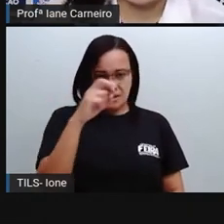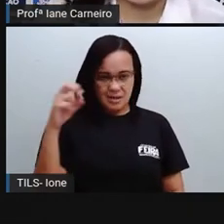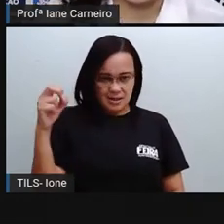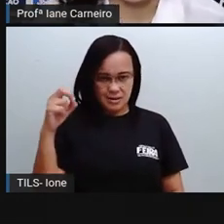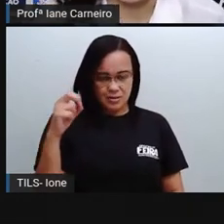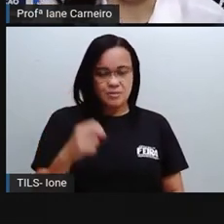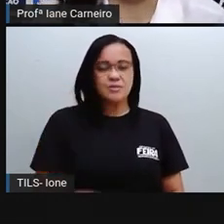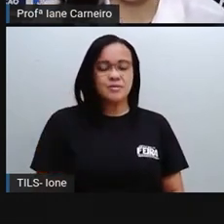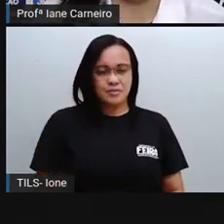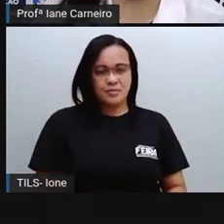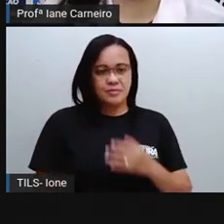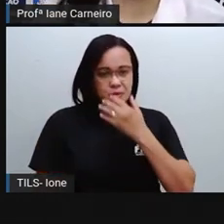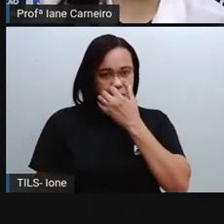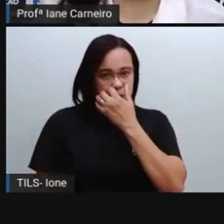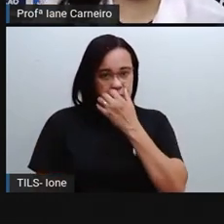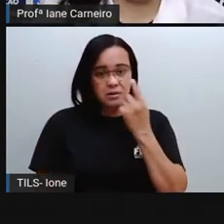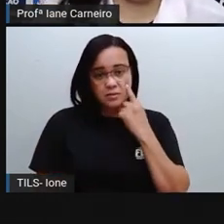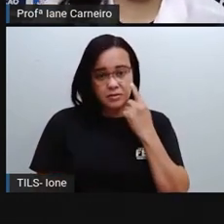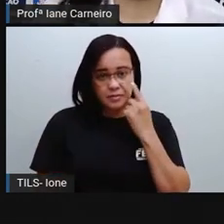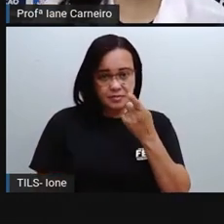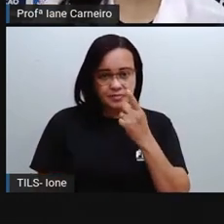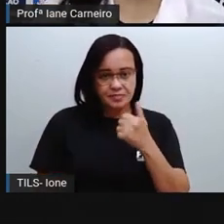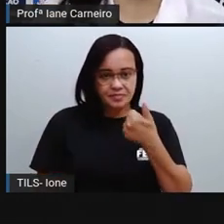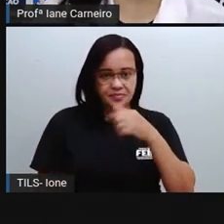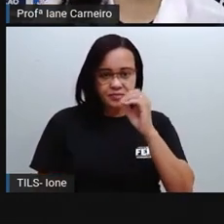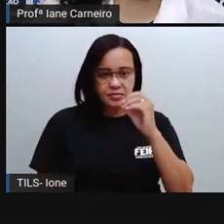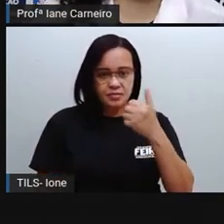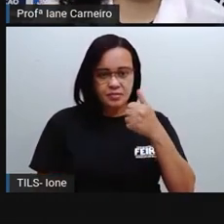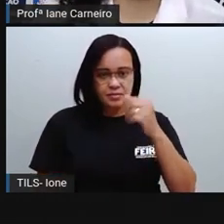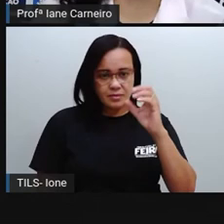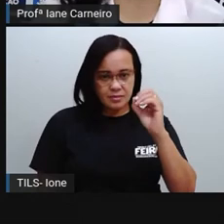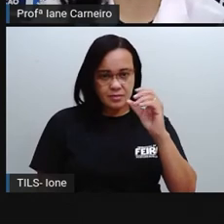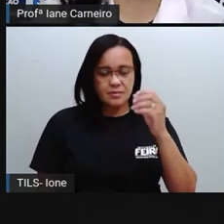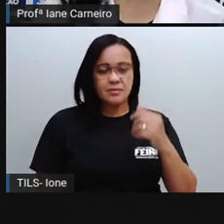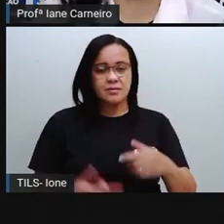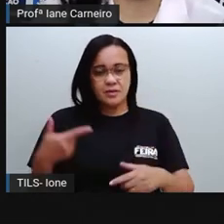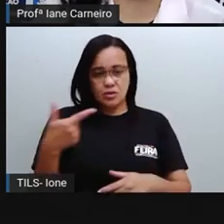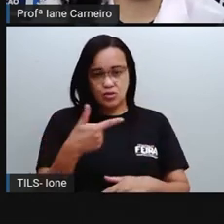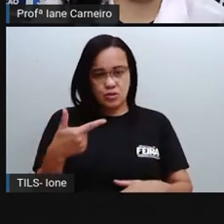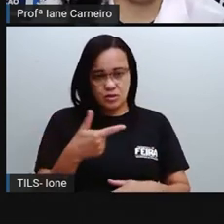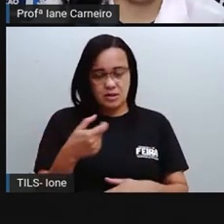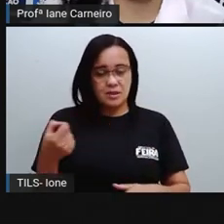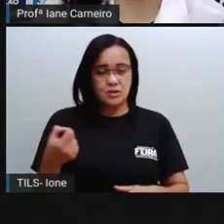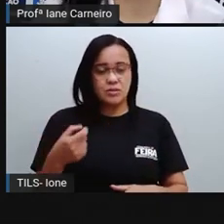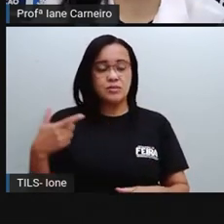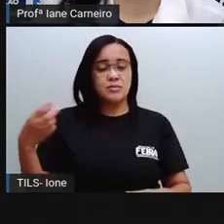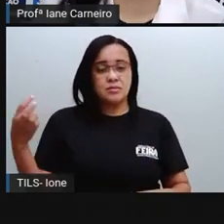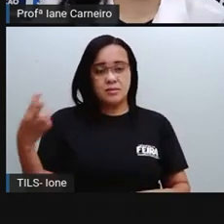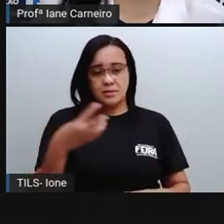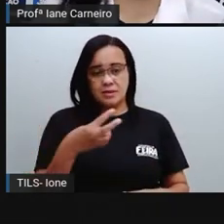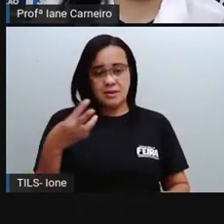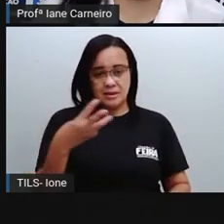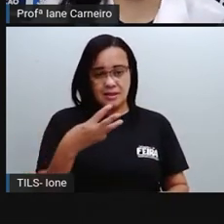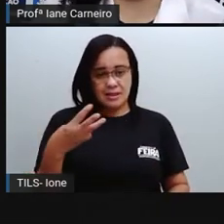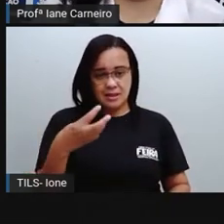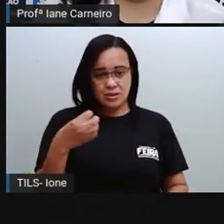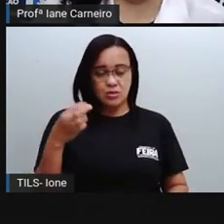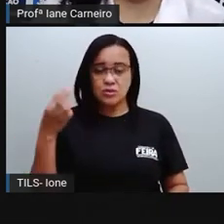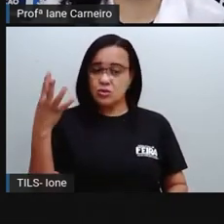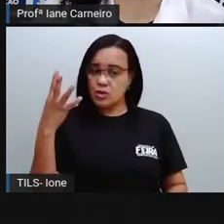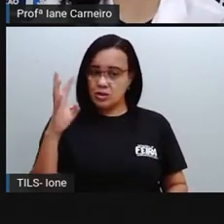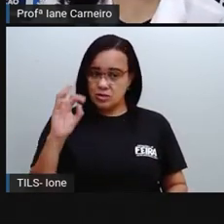Vamos ver se é 500, ó? 100 mais 100, 200, mais 100, 300, mais 100,